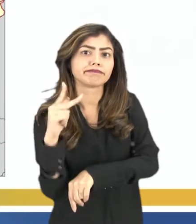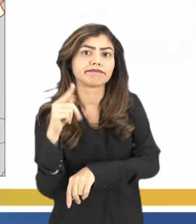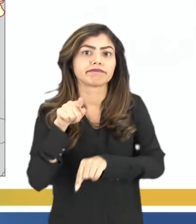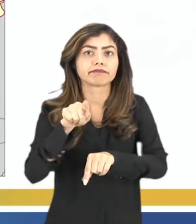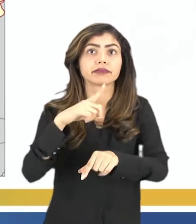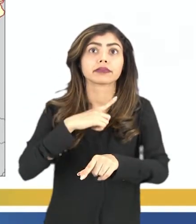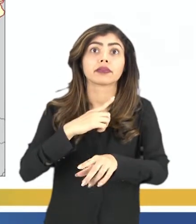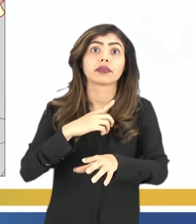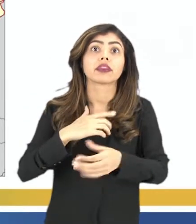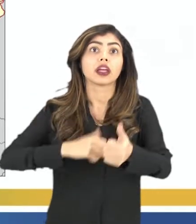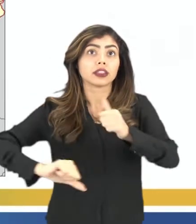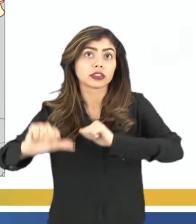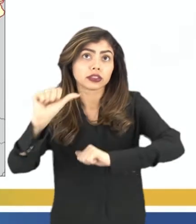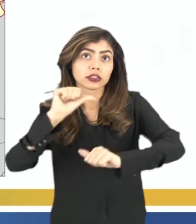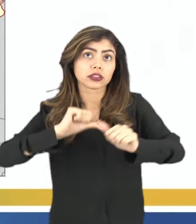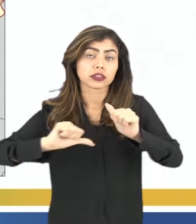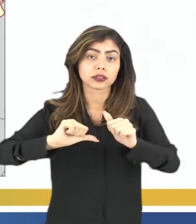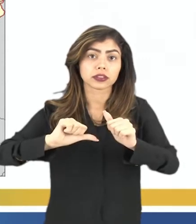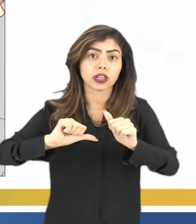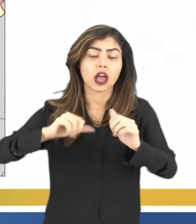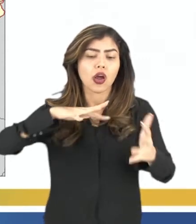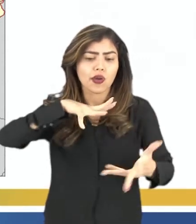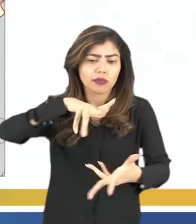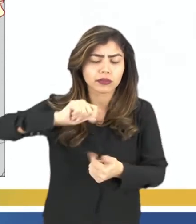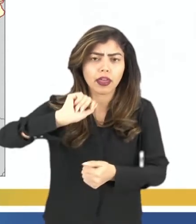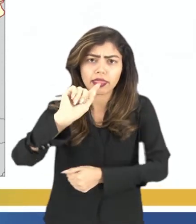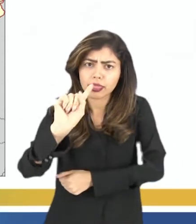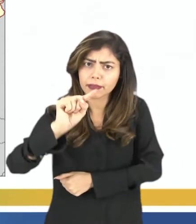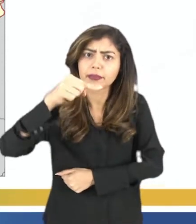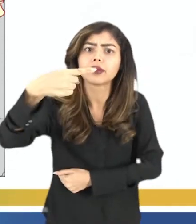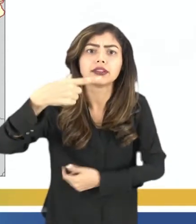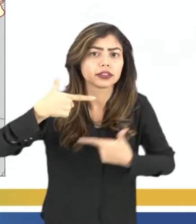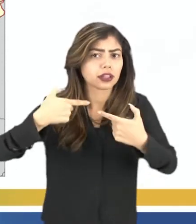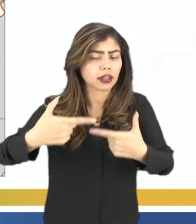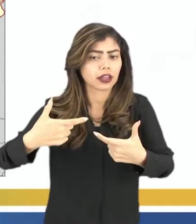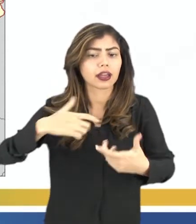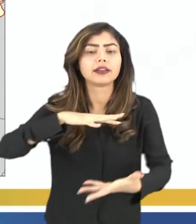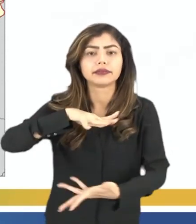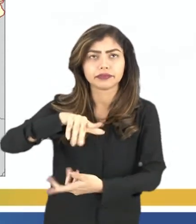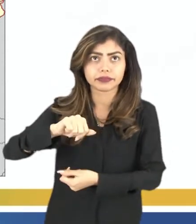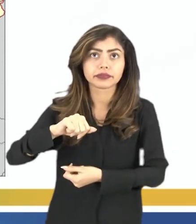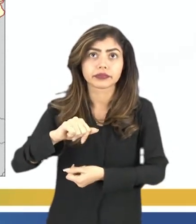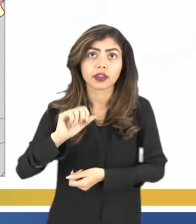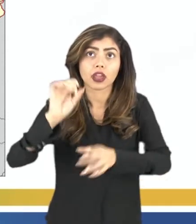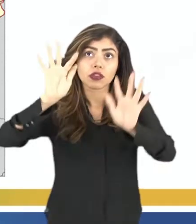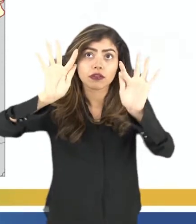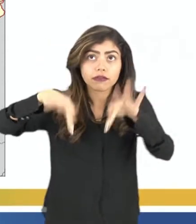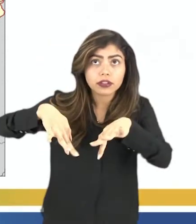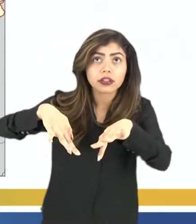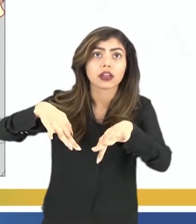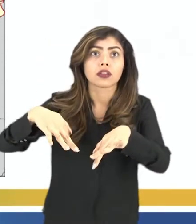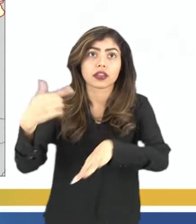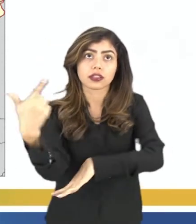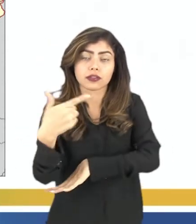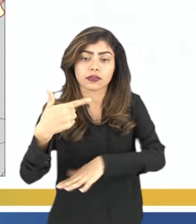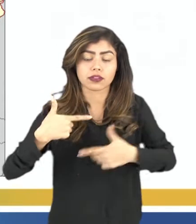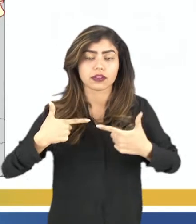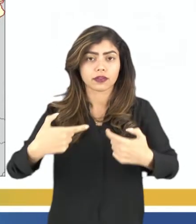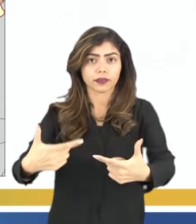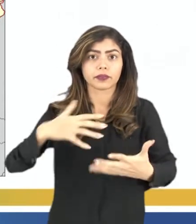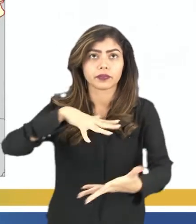temos as transformações mundiais do pós-guerra. Os anos seguintes ao fim da segunda guerra mundial,